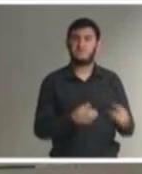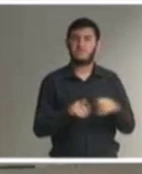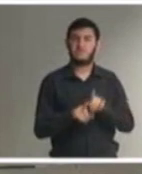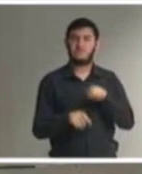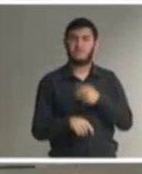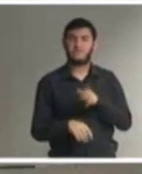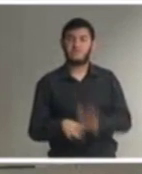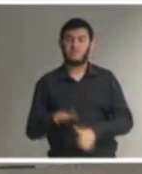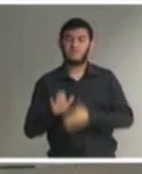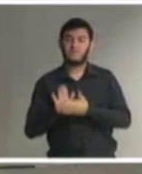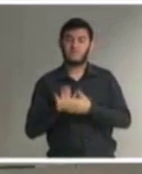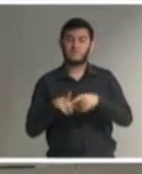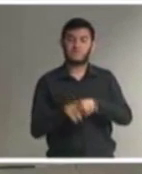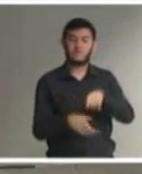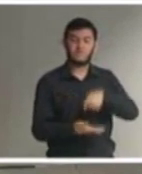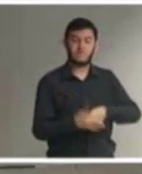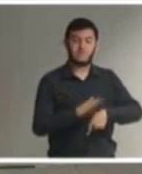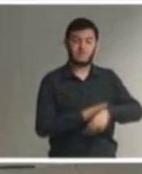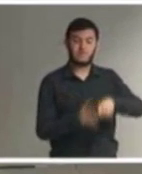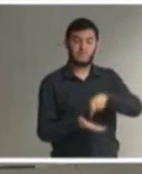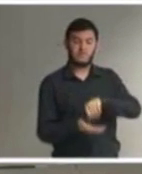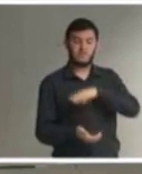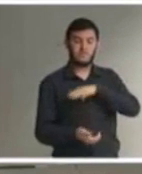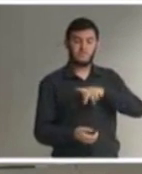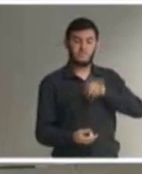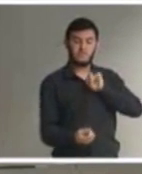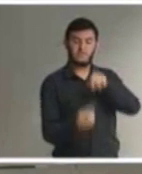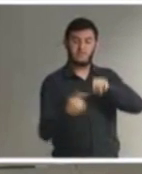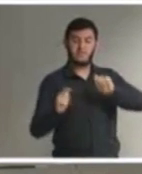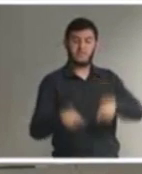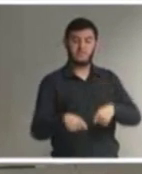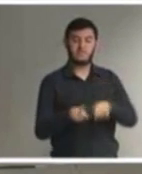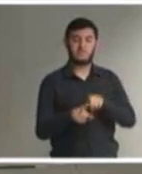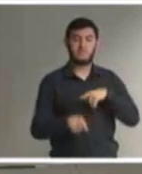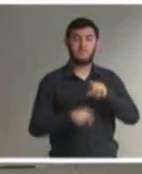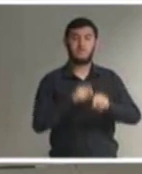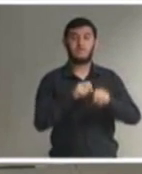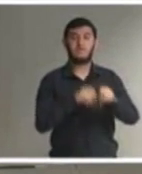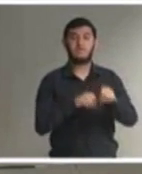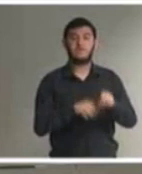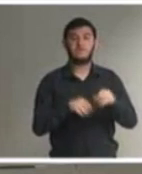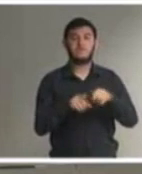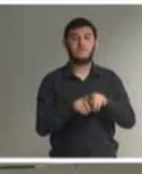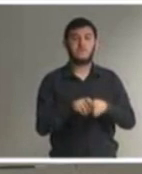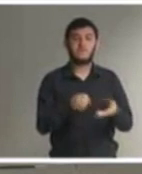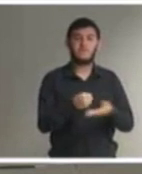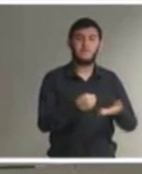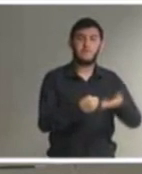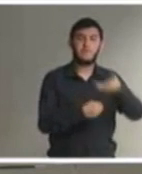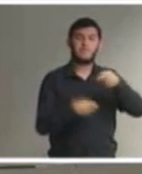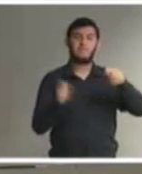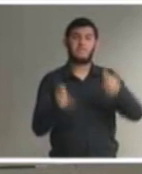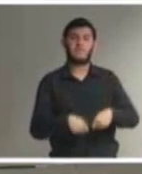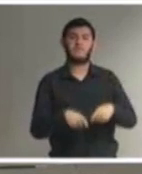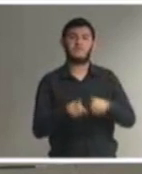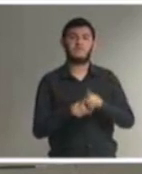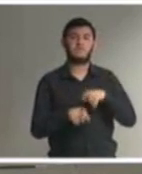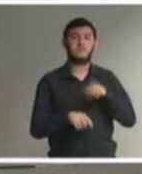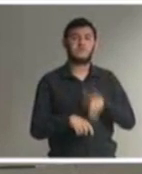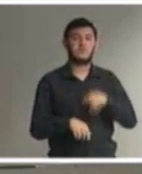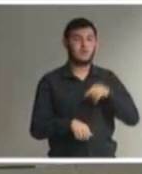órgão ministerial de que os conselhos de educação nos seus vários níveis eles atualizem suas